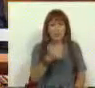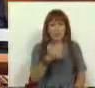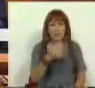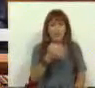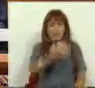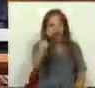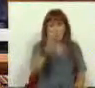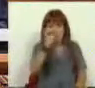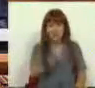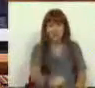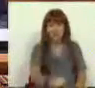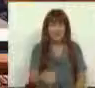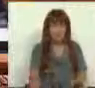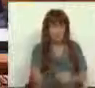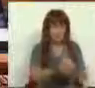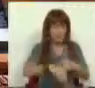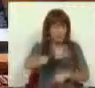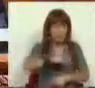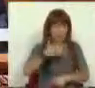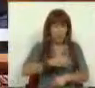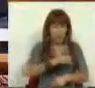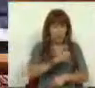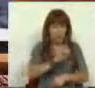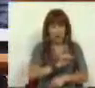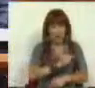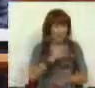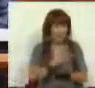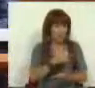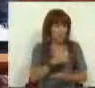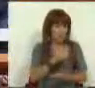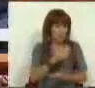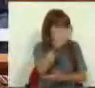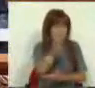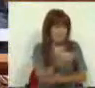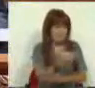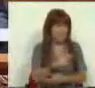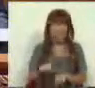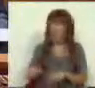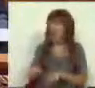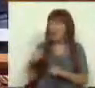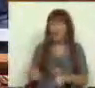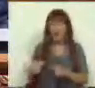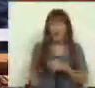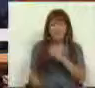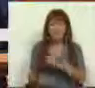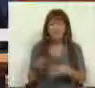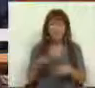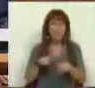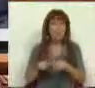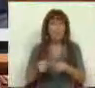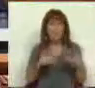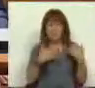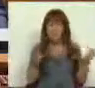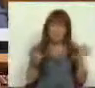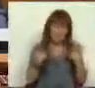57% das receitas totais da região. A situação presente tem origem numa